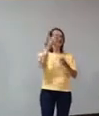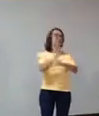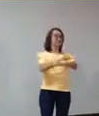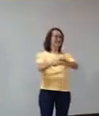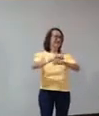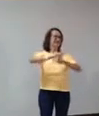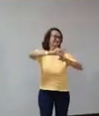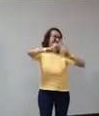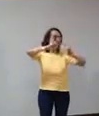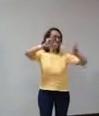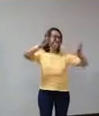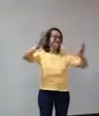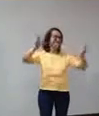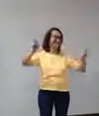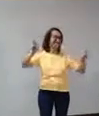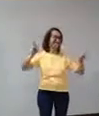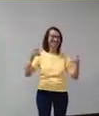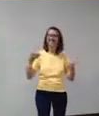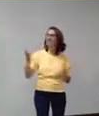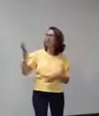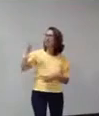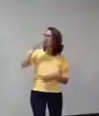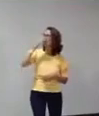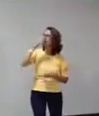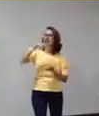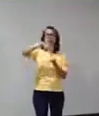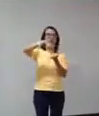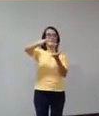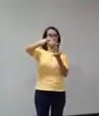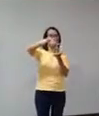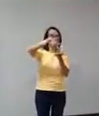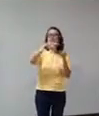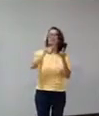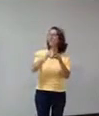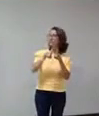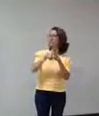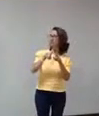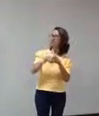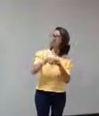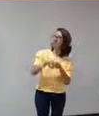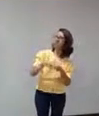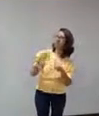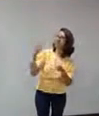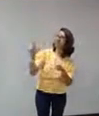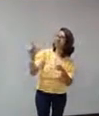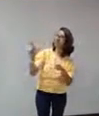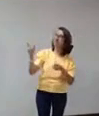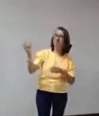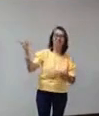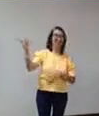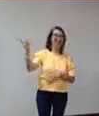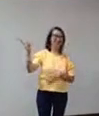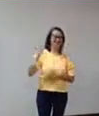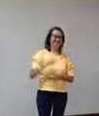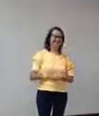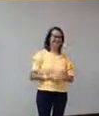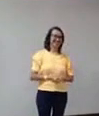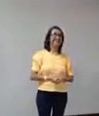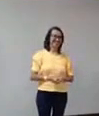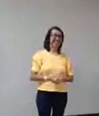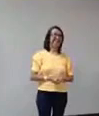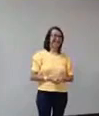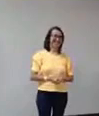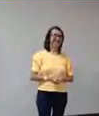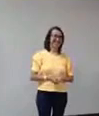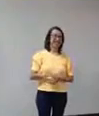Começo mostrando a bailarina também do Yuri, ucraniano, que depois... Essa foi a primeira